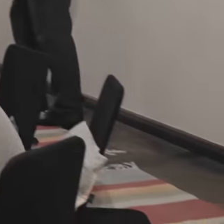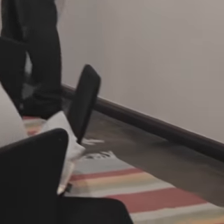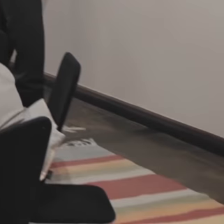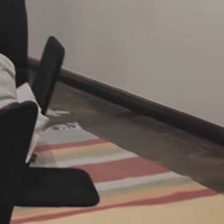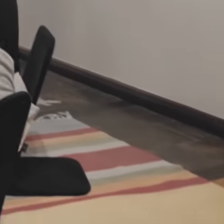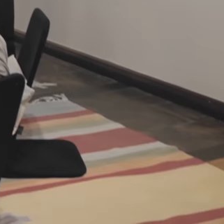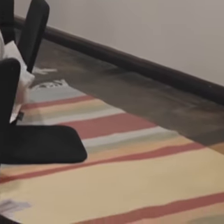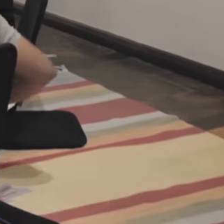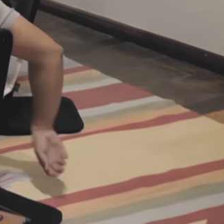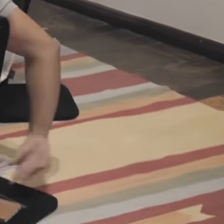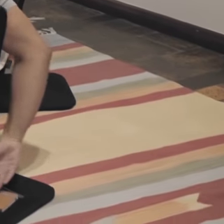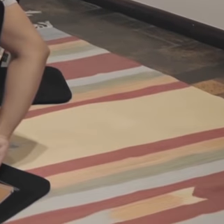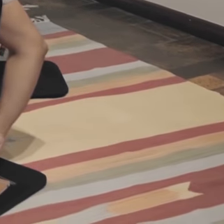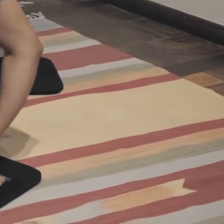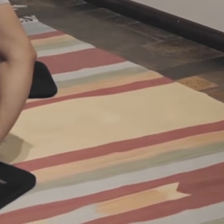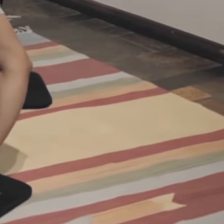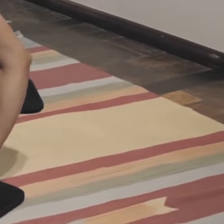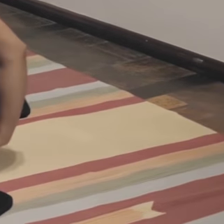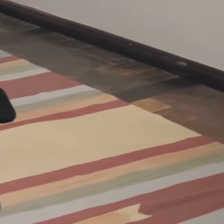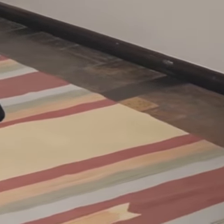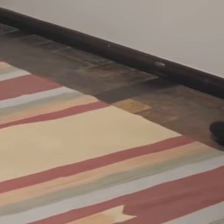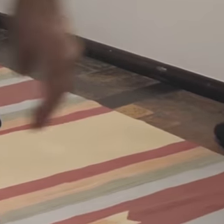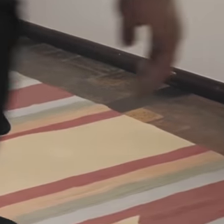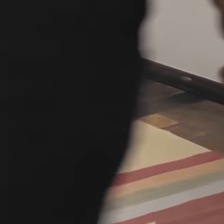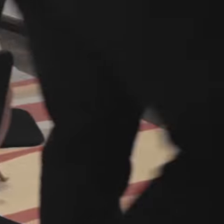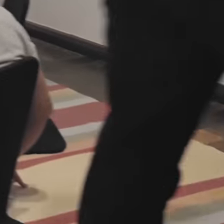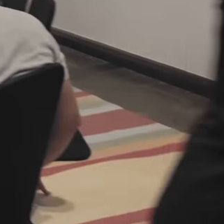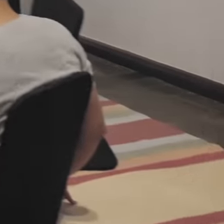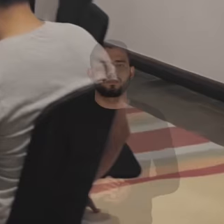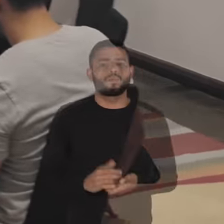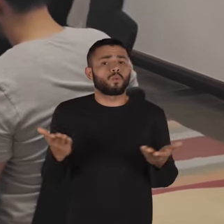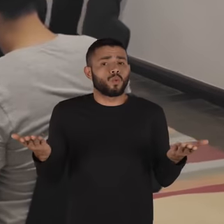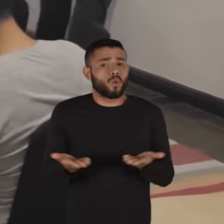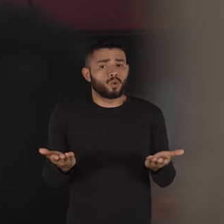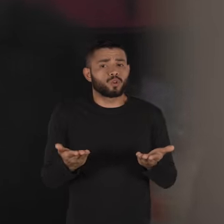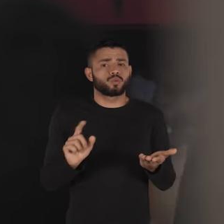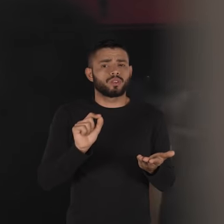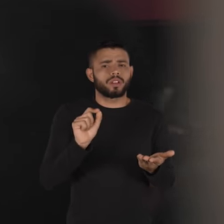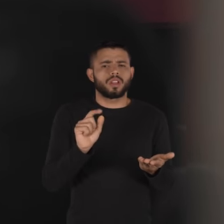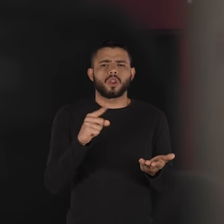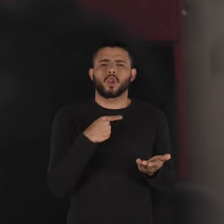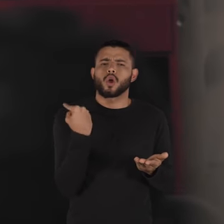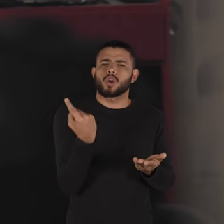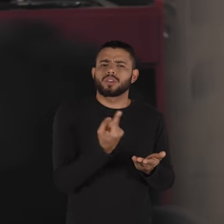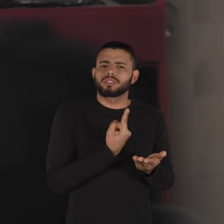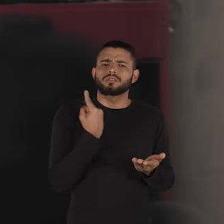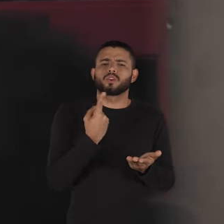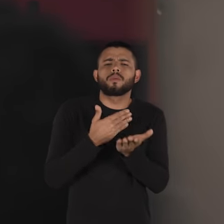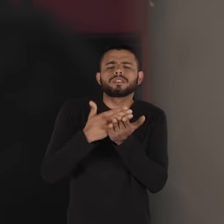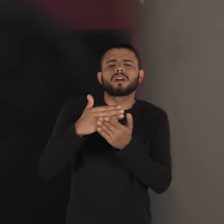Ele conversa com um grupo de homens na Casa Prazer Ela, em São Paulo. Cláudio. Hoje a gente vai